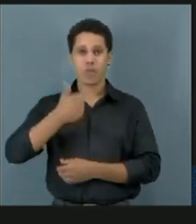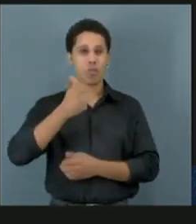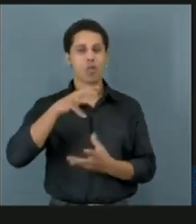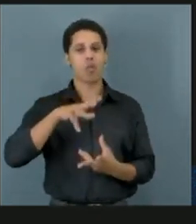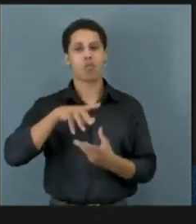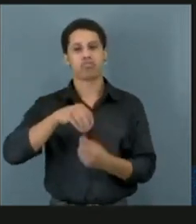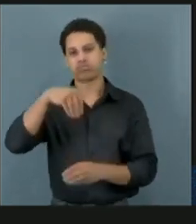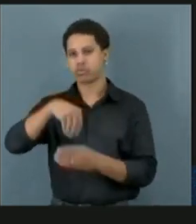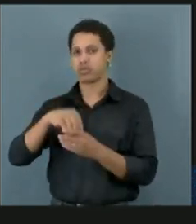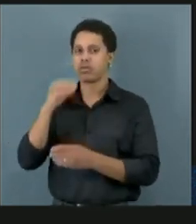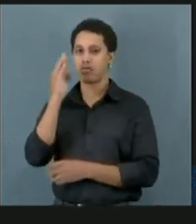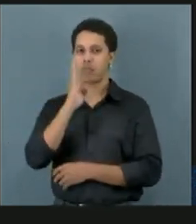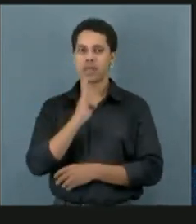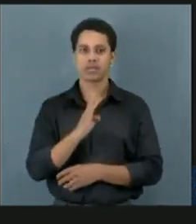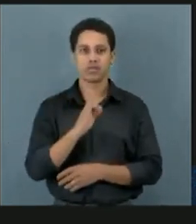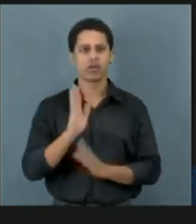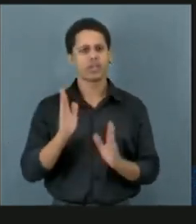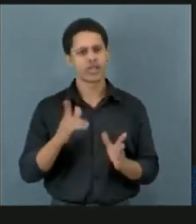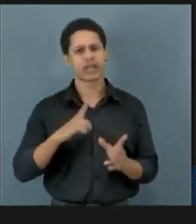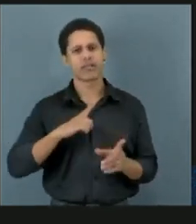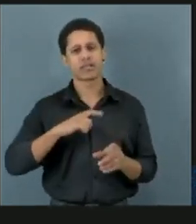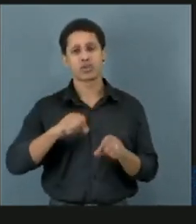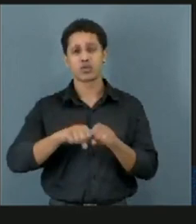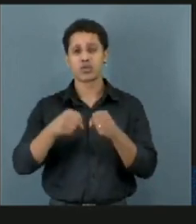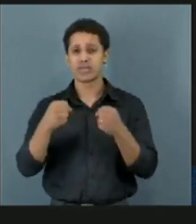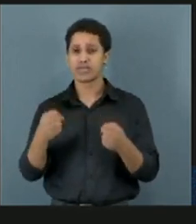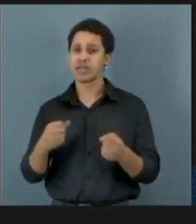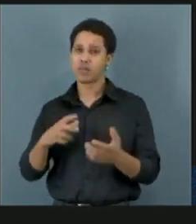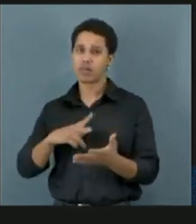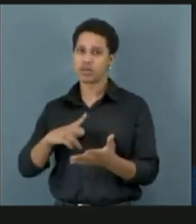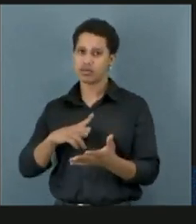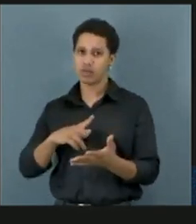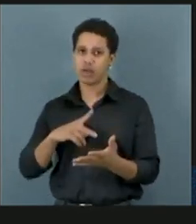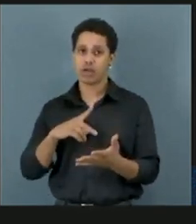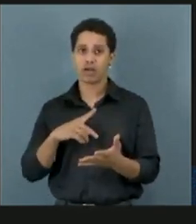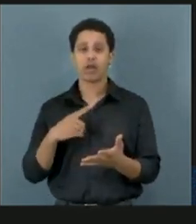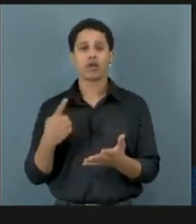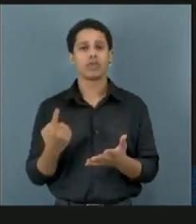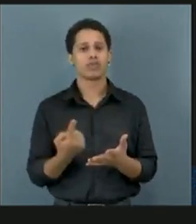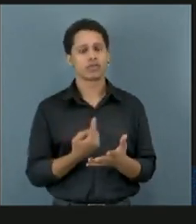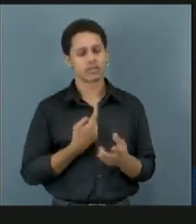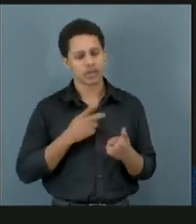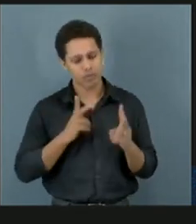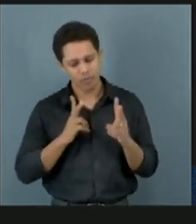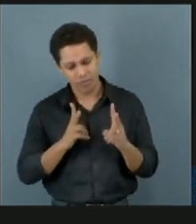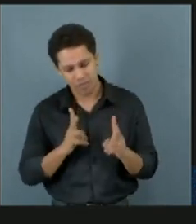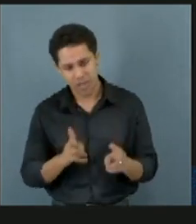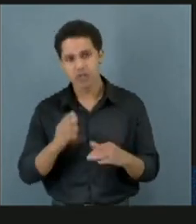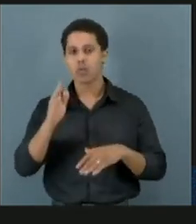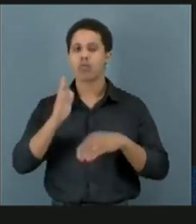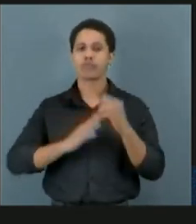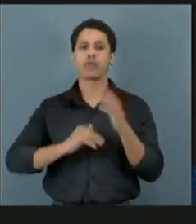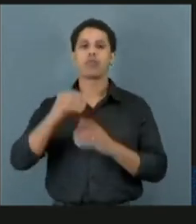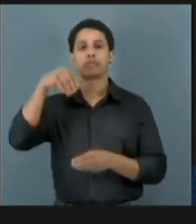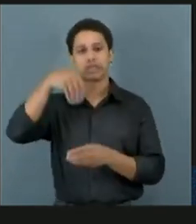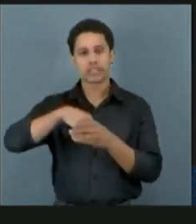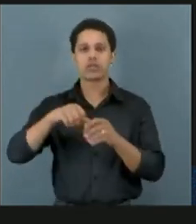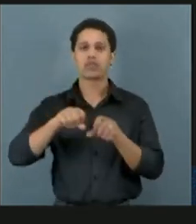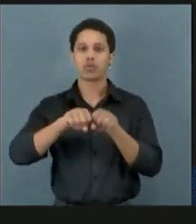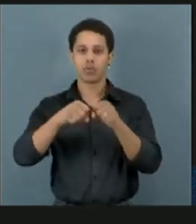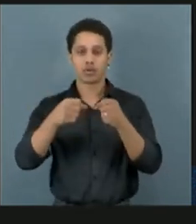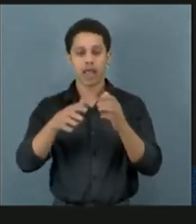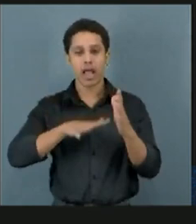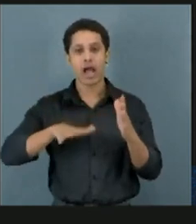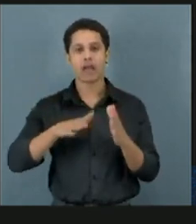e nós a estamos exercendo no sistema privado e nós temos esses mesmos profissionais no sistema público. O que nós